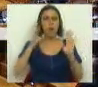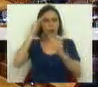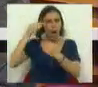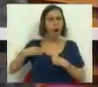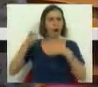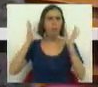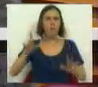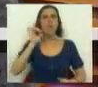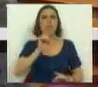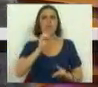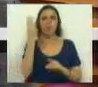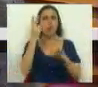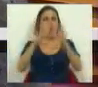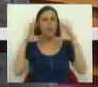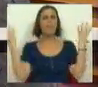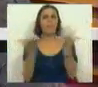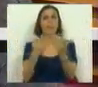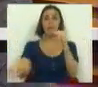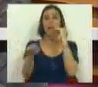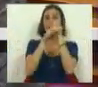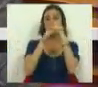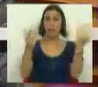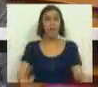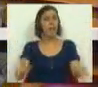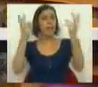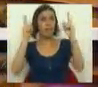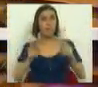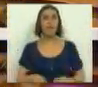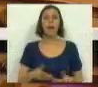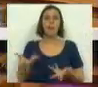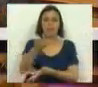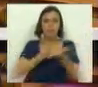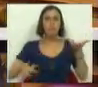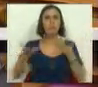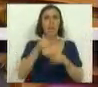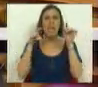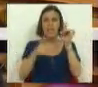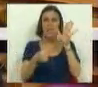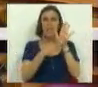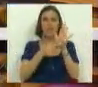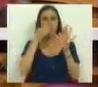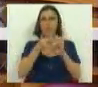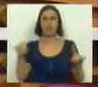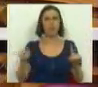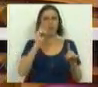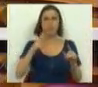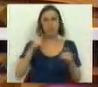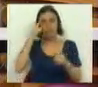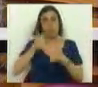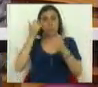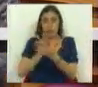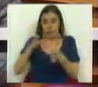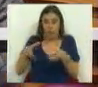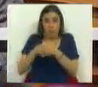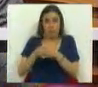lições sobre os valores universais da igualdade, da liberdade e da fraternidade. Isto é chauvinismo nacionalista,